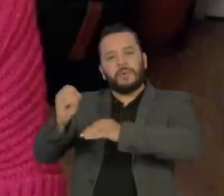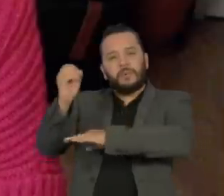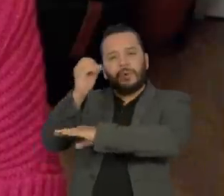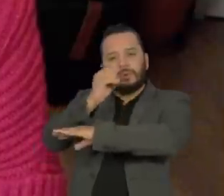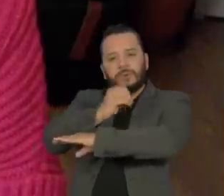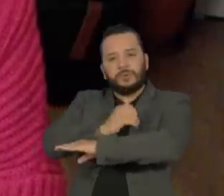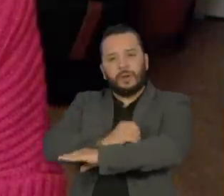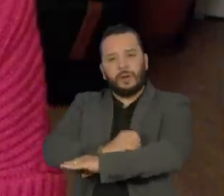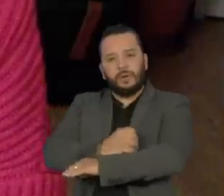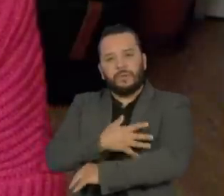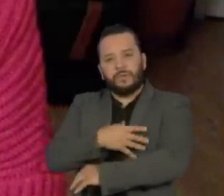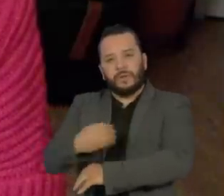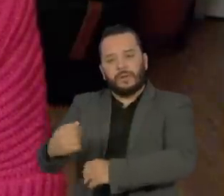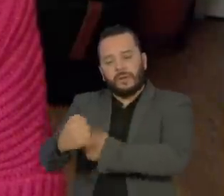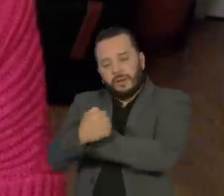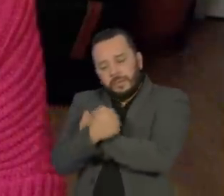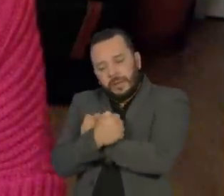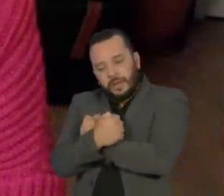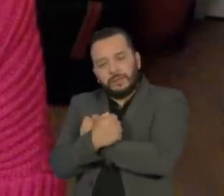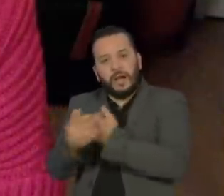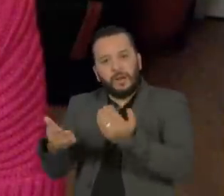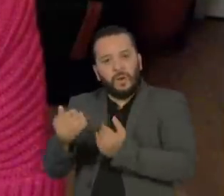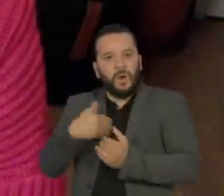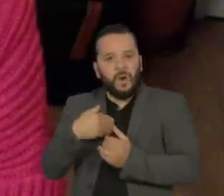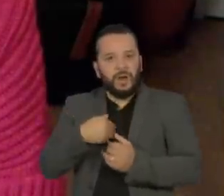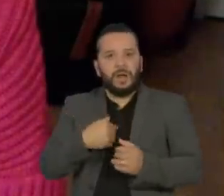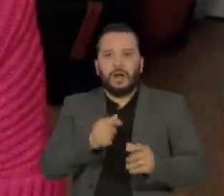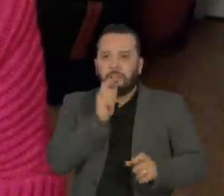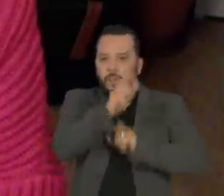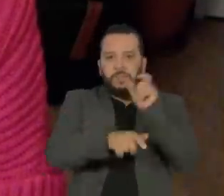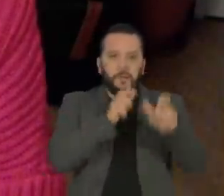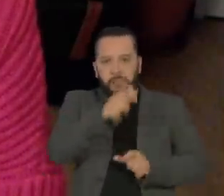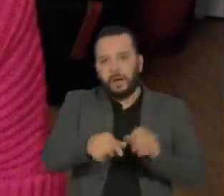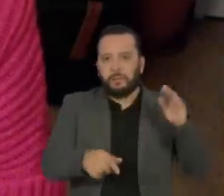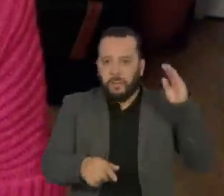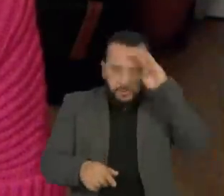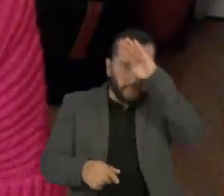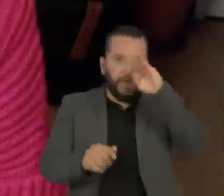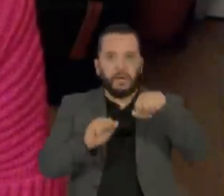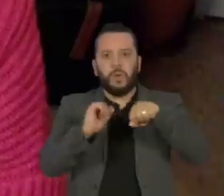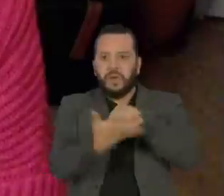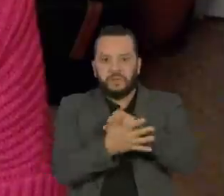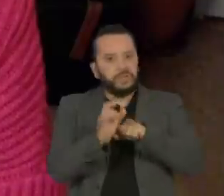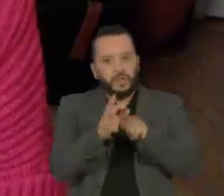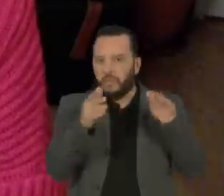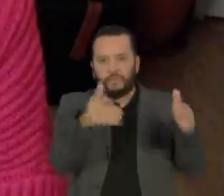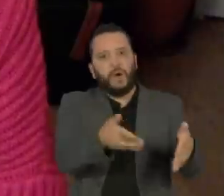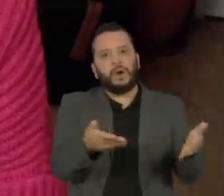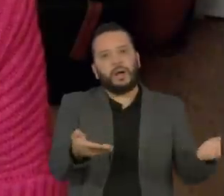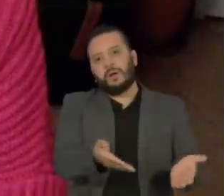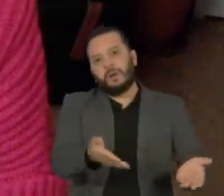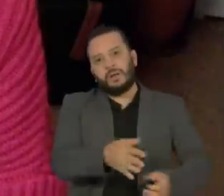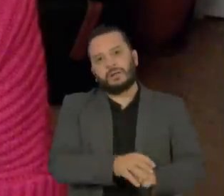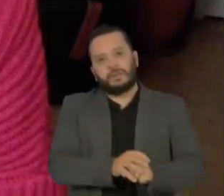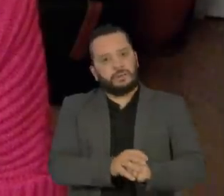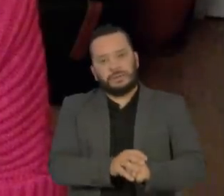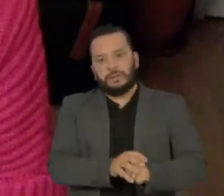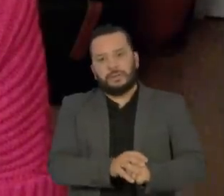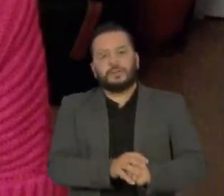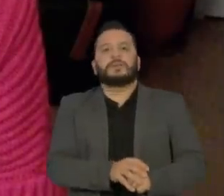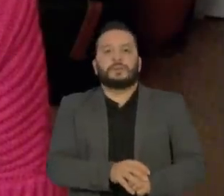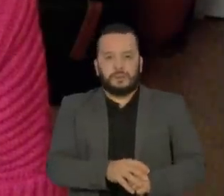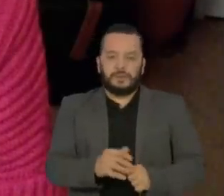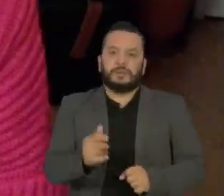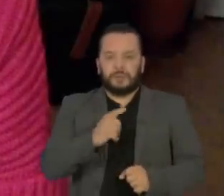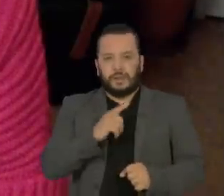e ter que ficar o tempo inteiro falando de Bolsonaro e coronavírus, porque, enfim, a gente está entre o verme